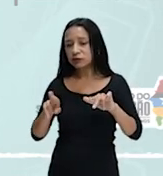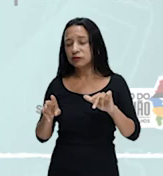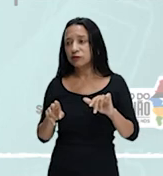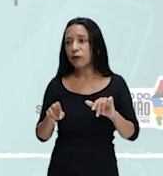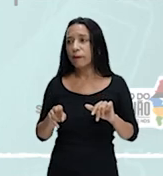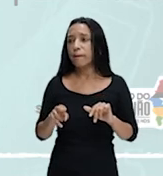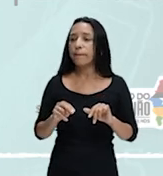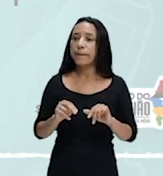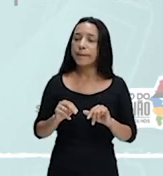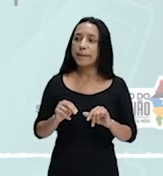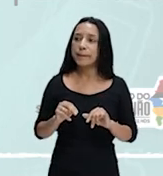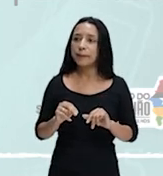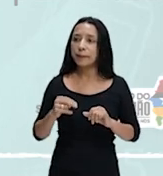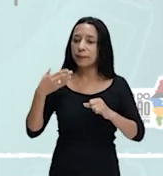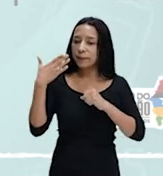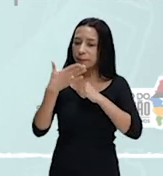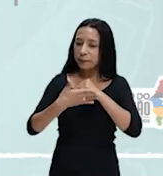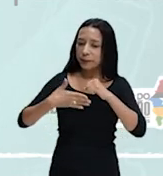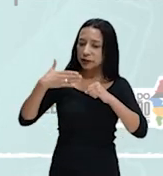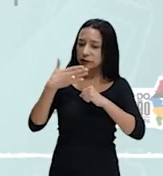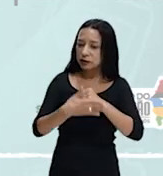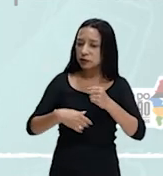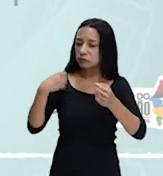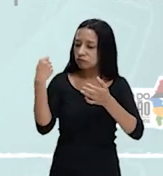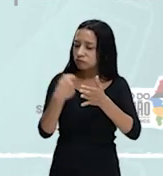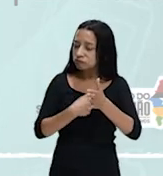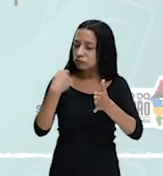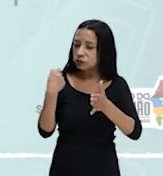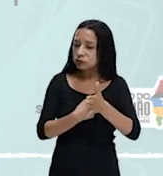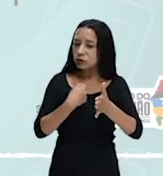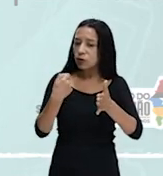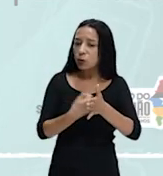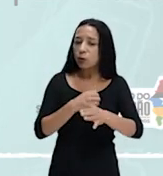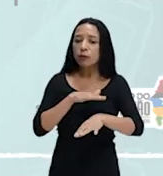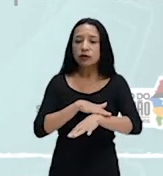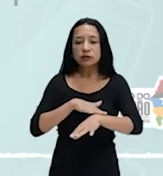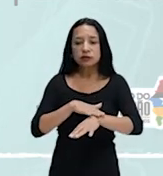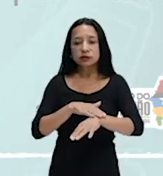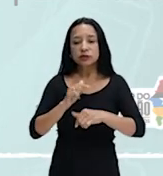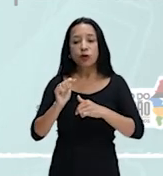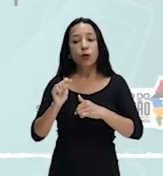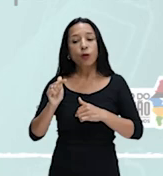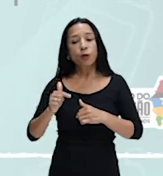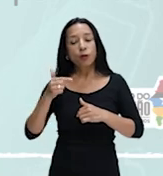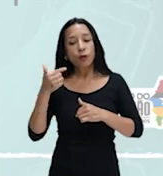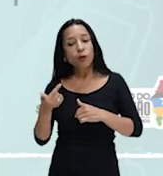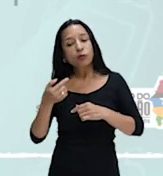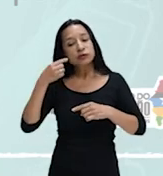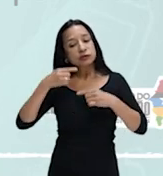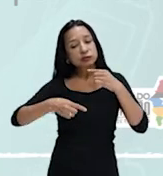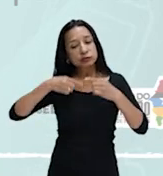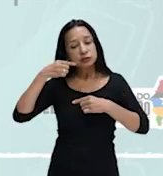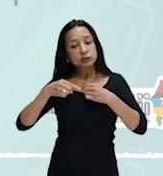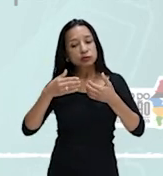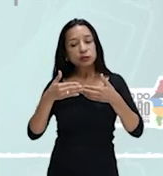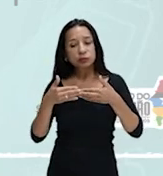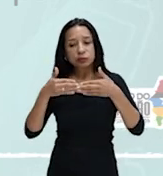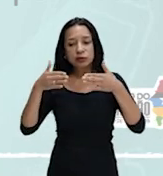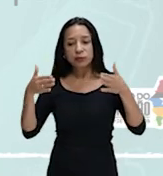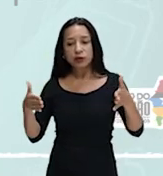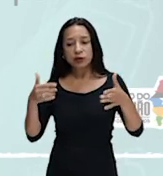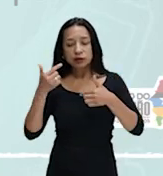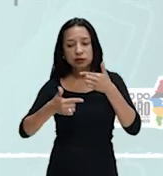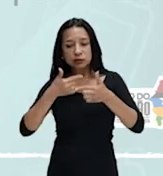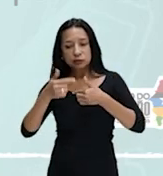-se, olha só, na questão de combate ao racismo, outras discussões foram abertas na luta desses negros atualmente no